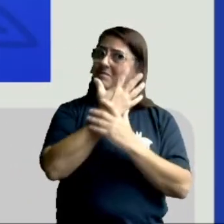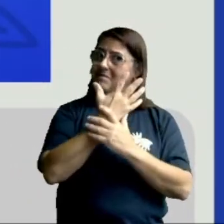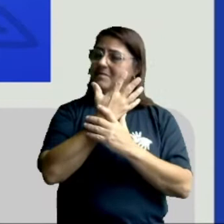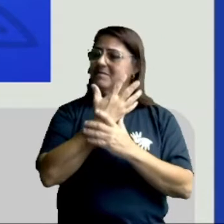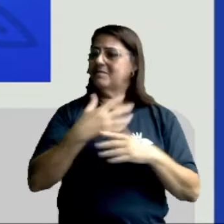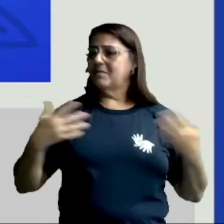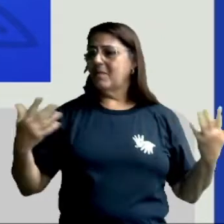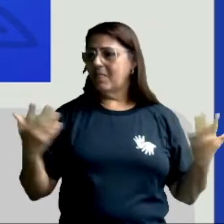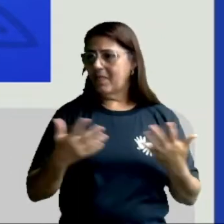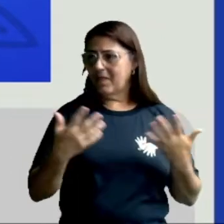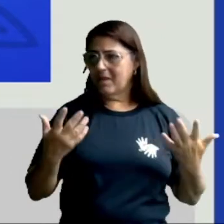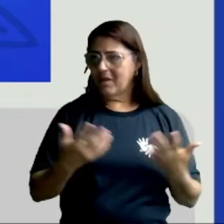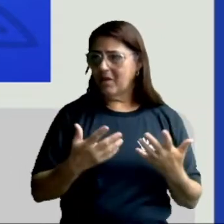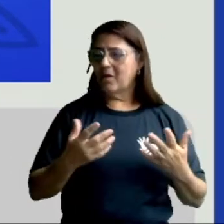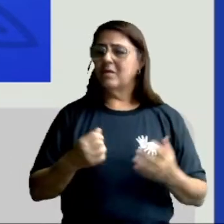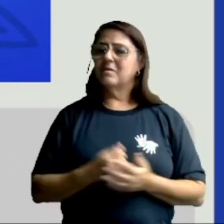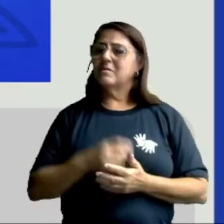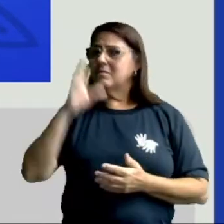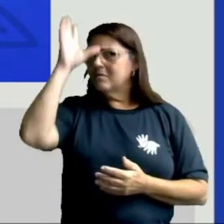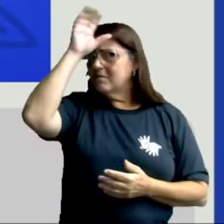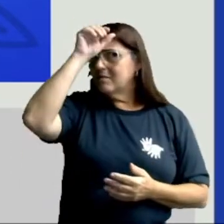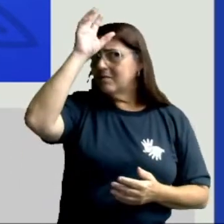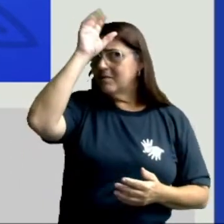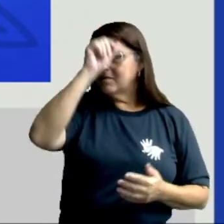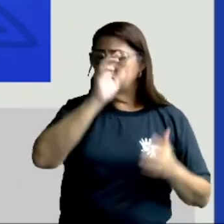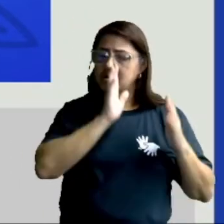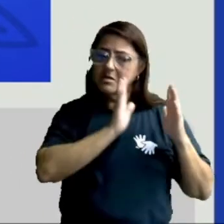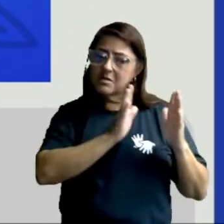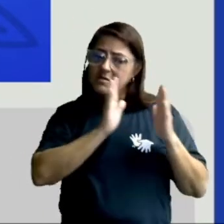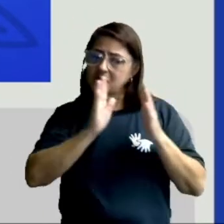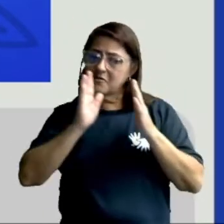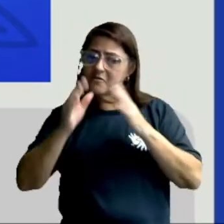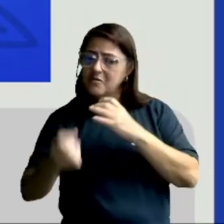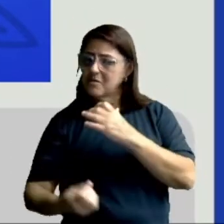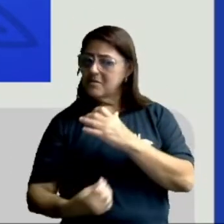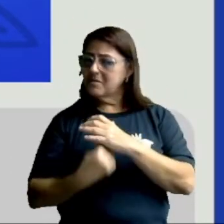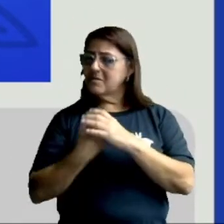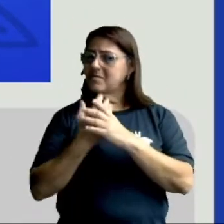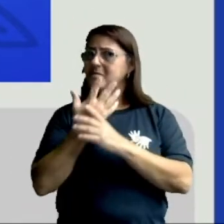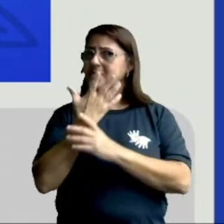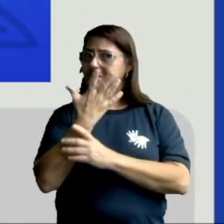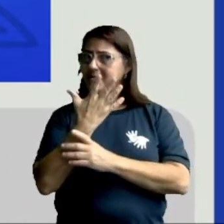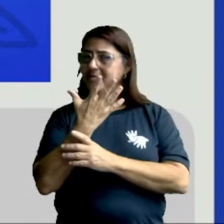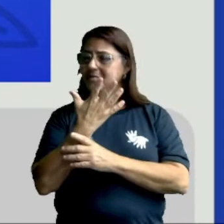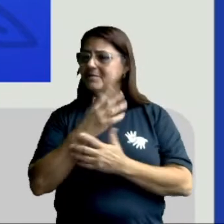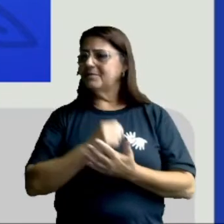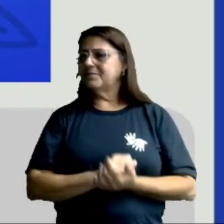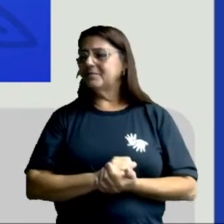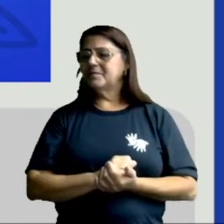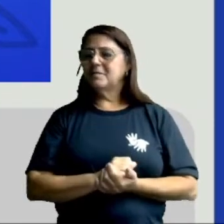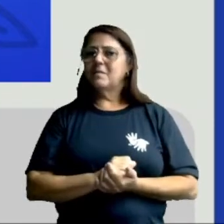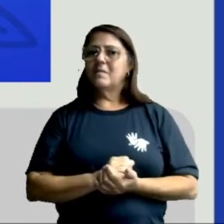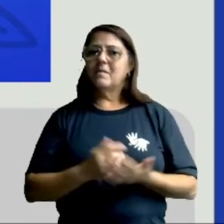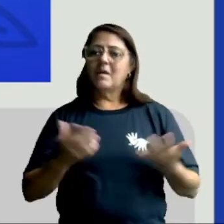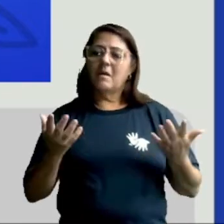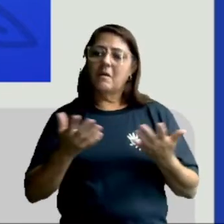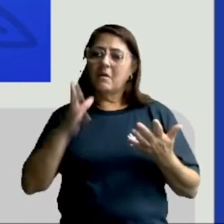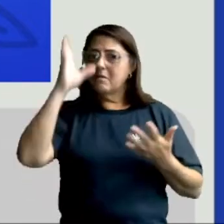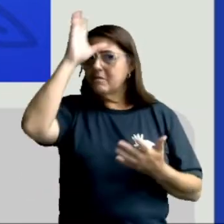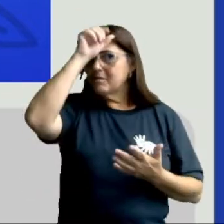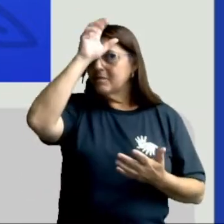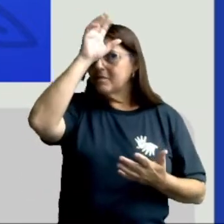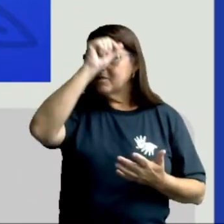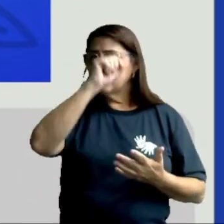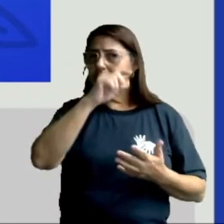Agora vamos falar um pouquinho sobre as partes da planta. Vamos falar sobre as partes da planta